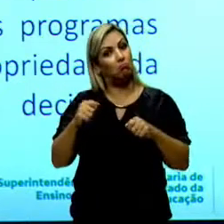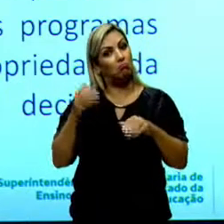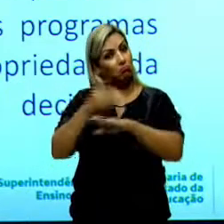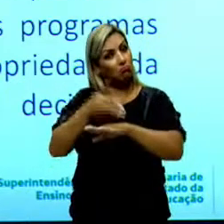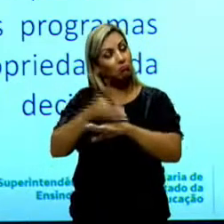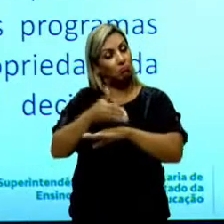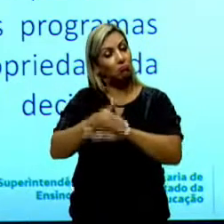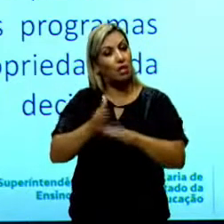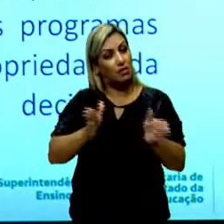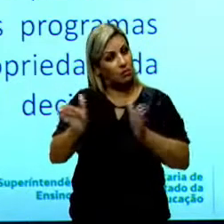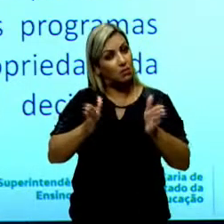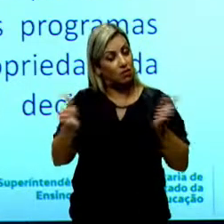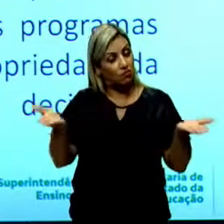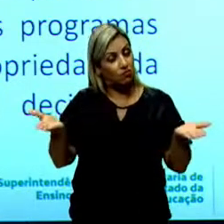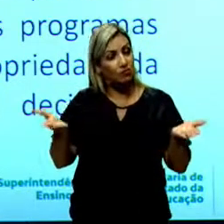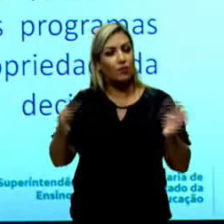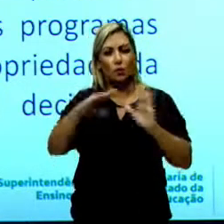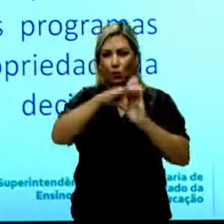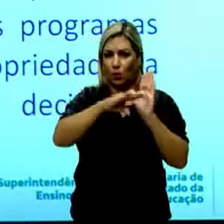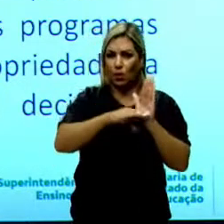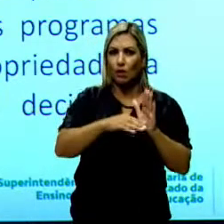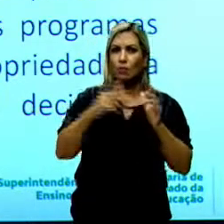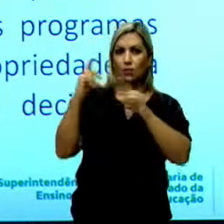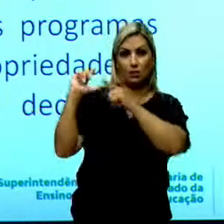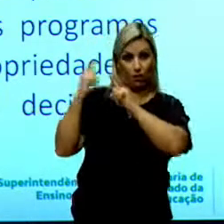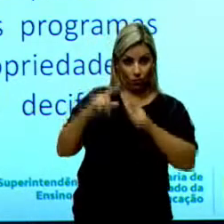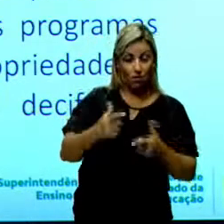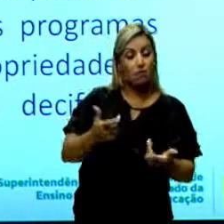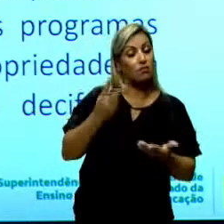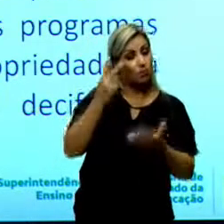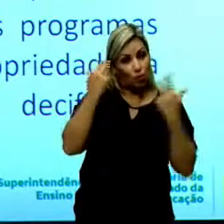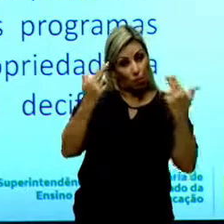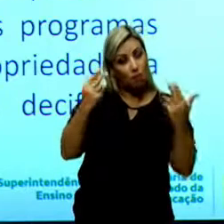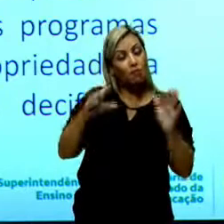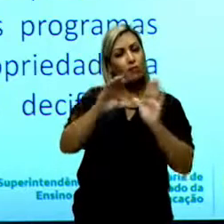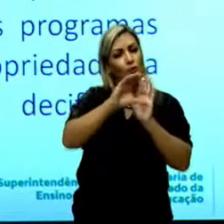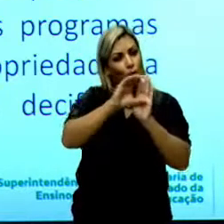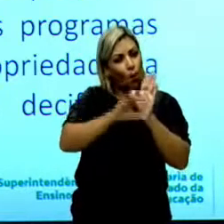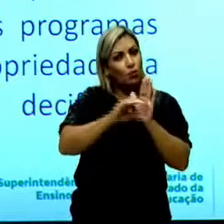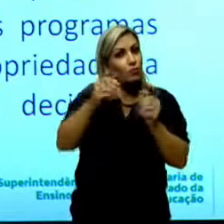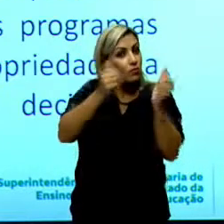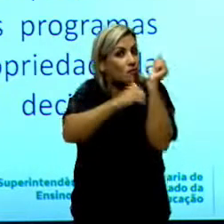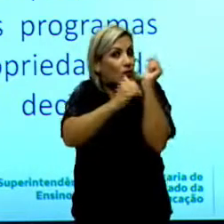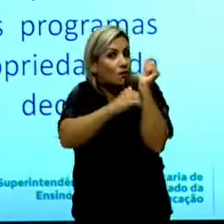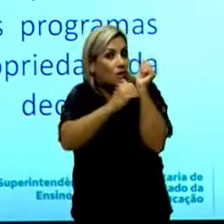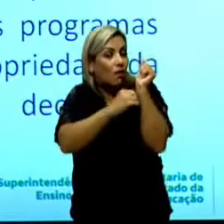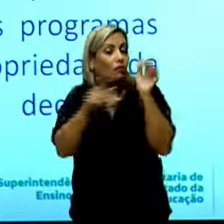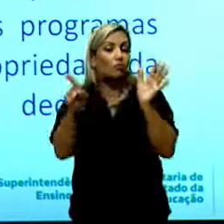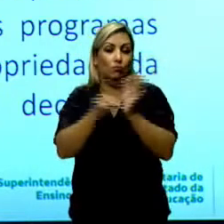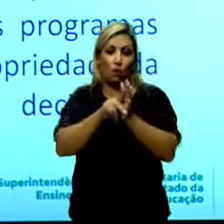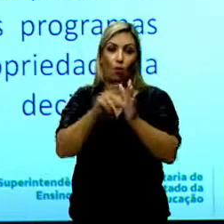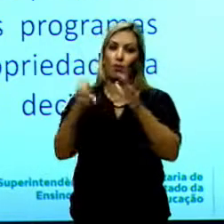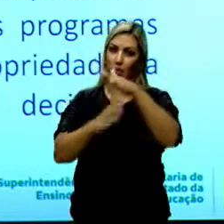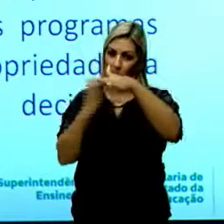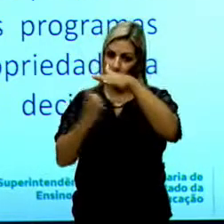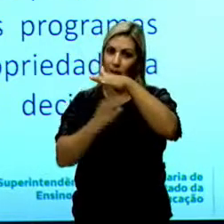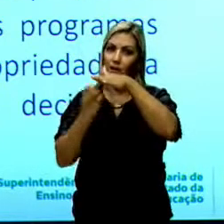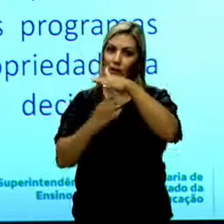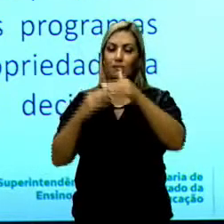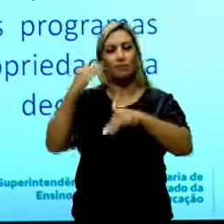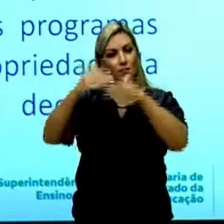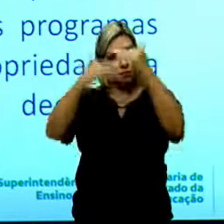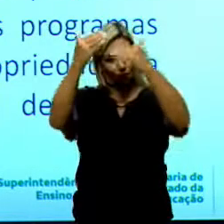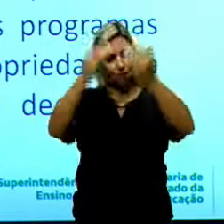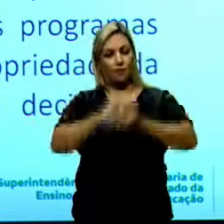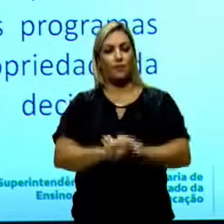Nos programas convencionais, o código de programação é secreto e de propriedade da empresa que o